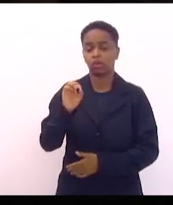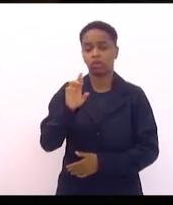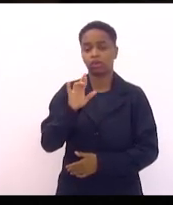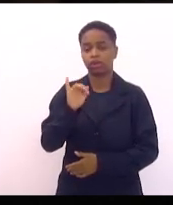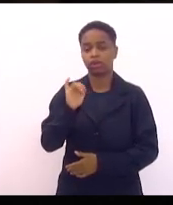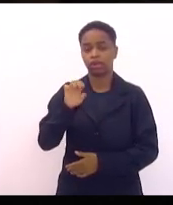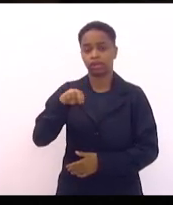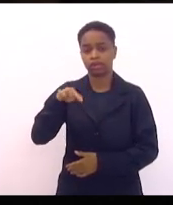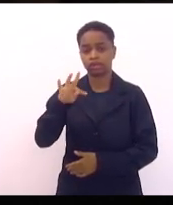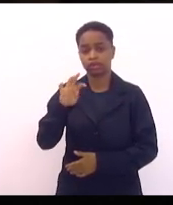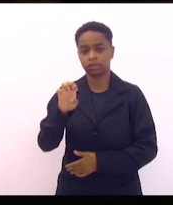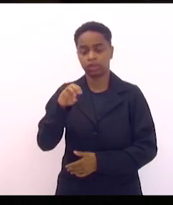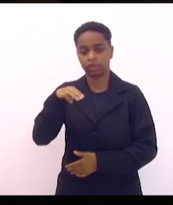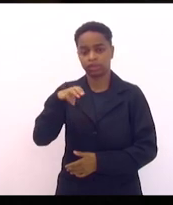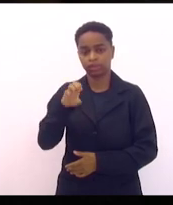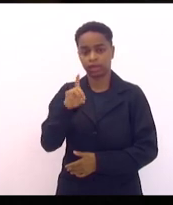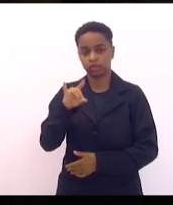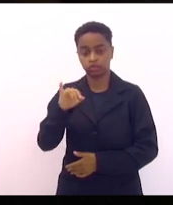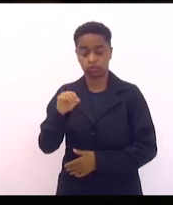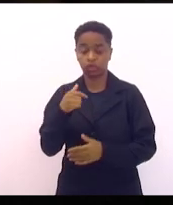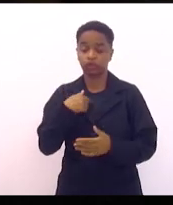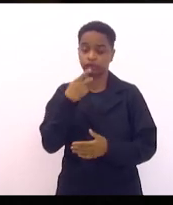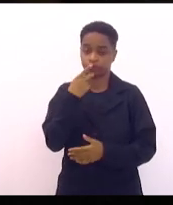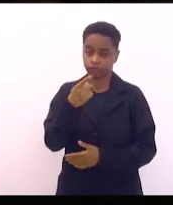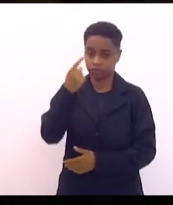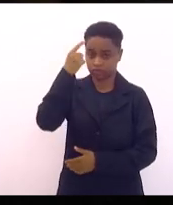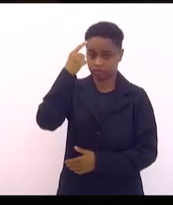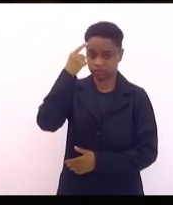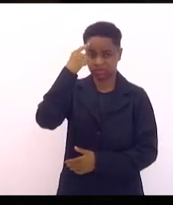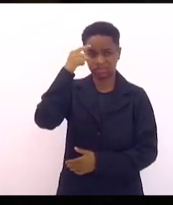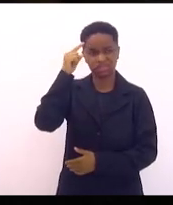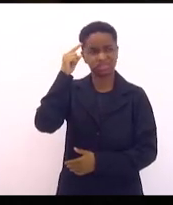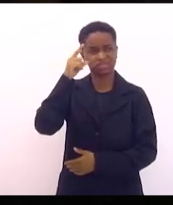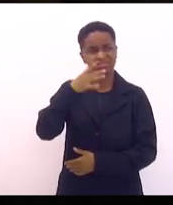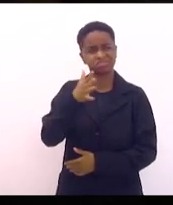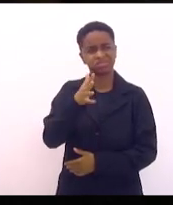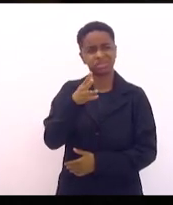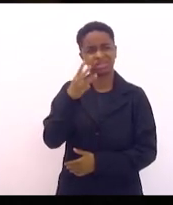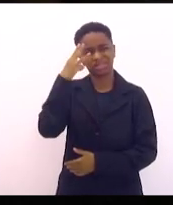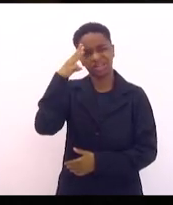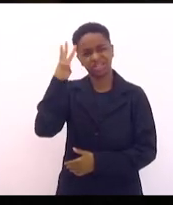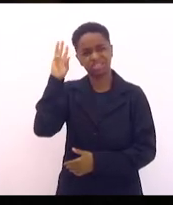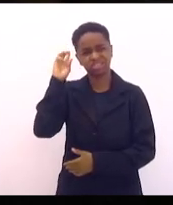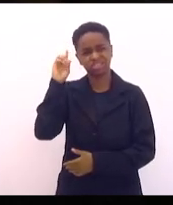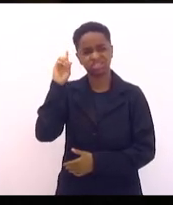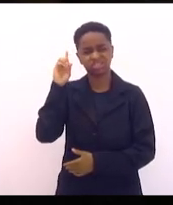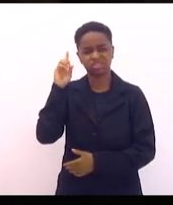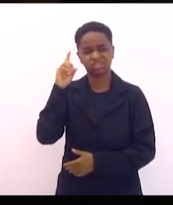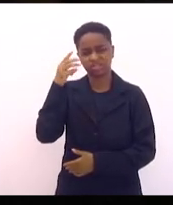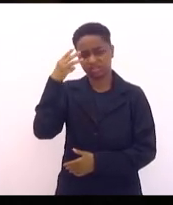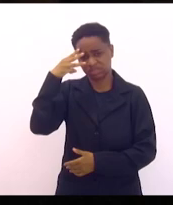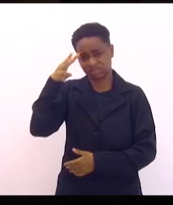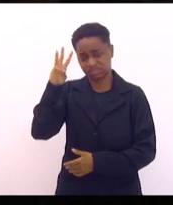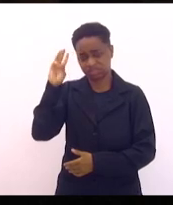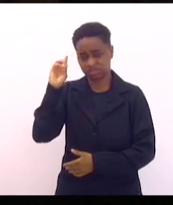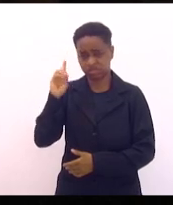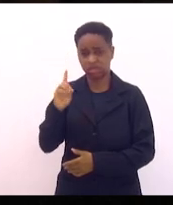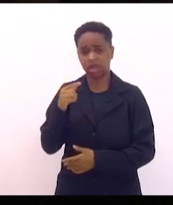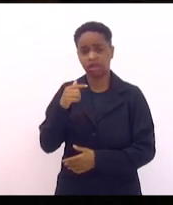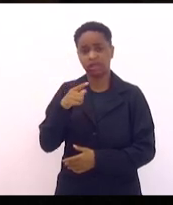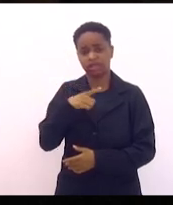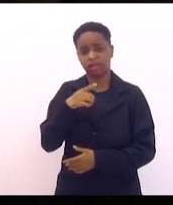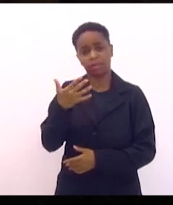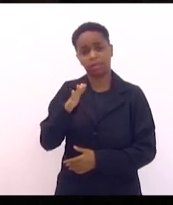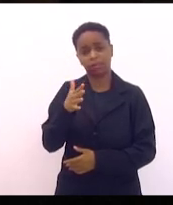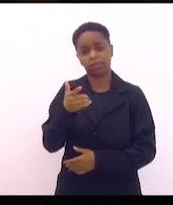Eu cheguei até a dizer na semana, logo há uns três, quatro dias, que nós ultrapassaríamos o número de 10